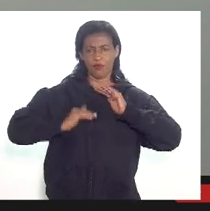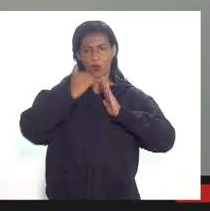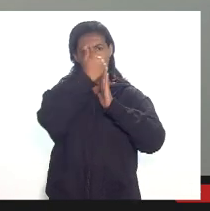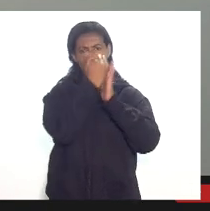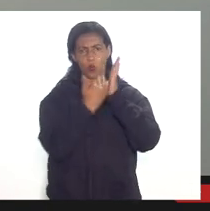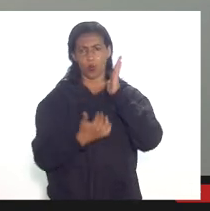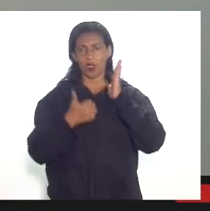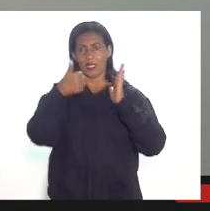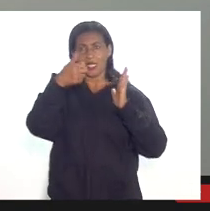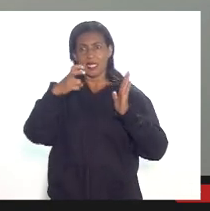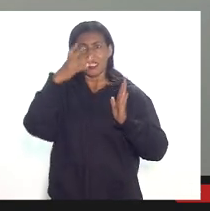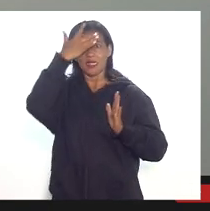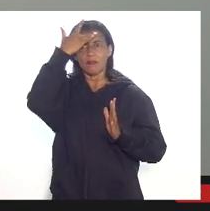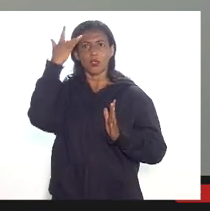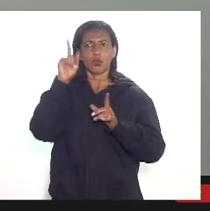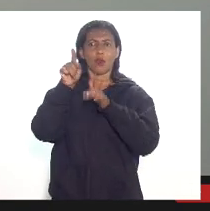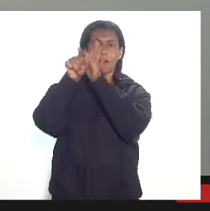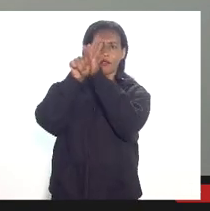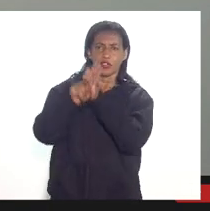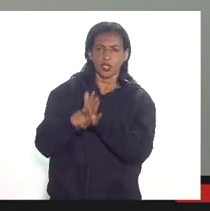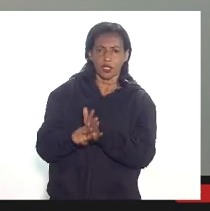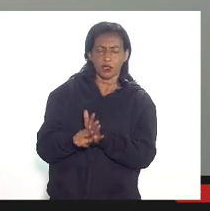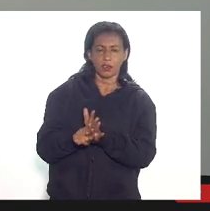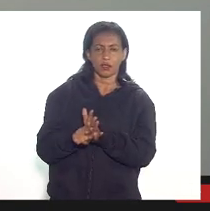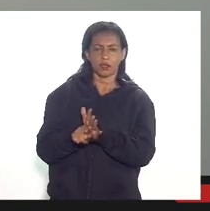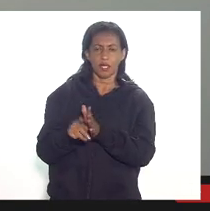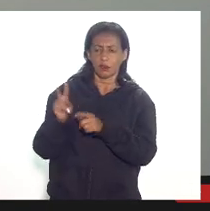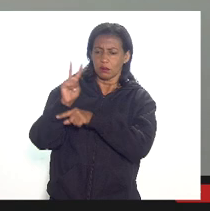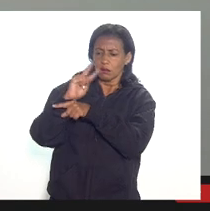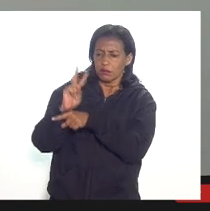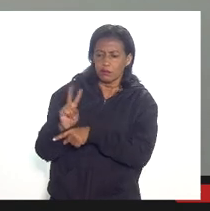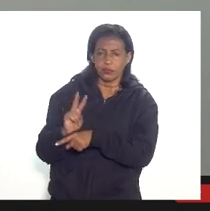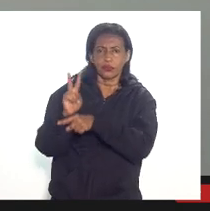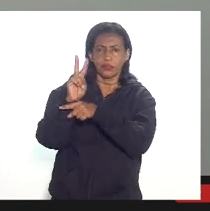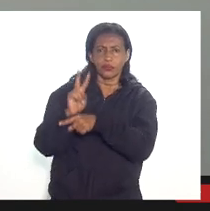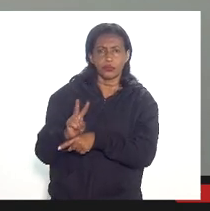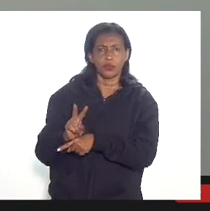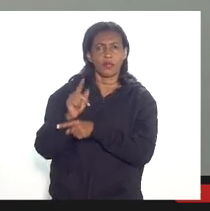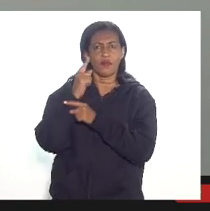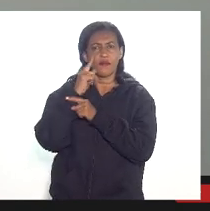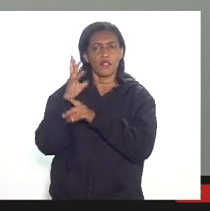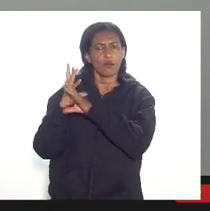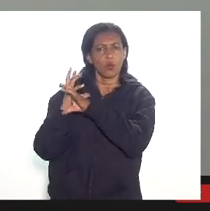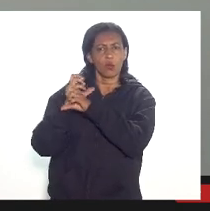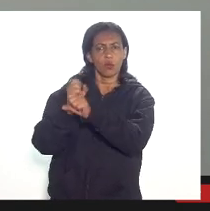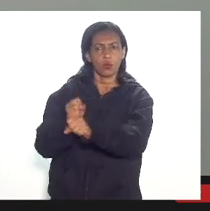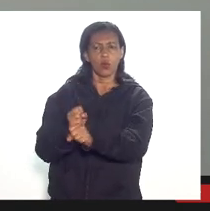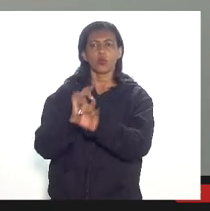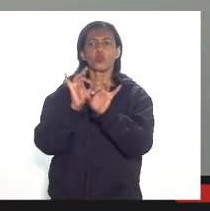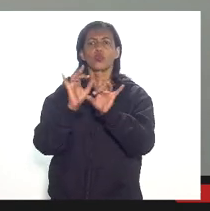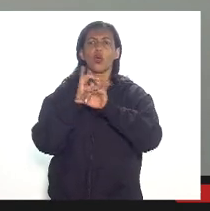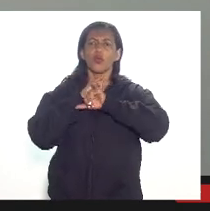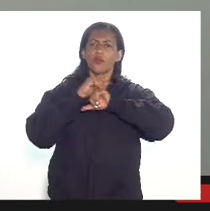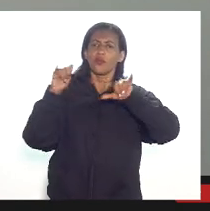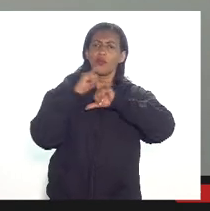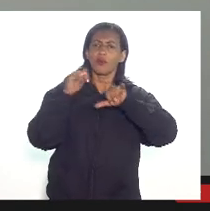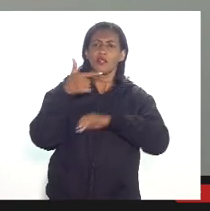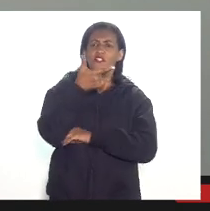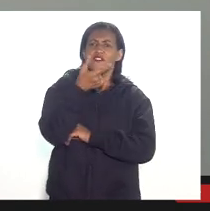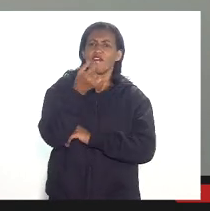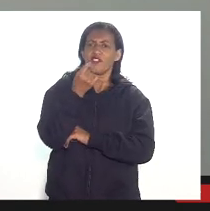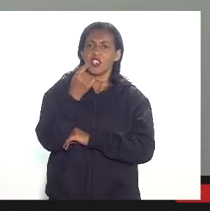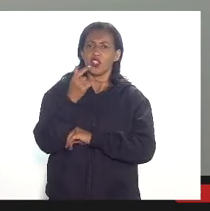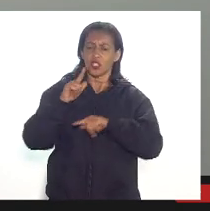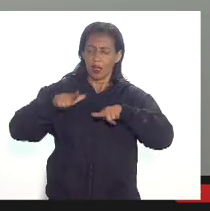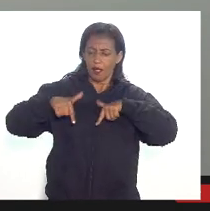mais 9 auditores só para fazer algumas assim bom né trazer essas informações para os senhores 20 ações fiscais já